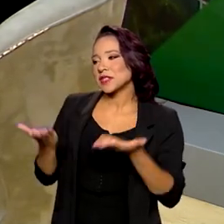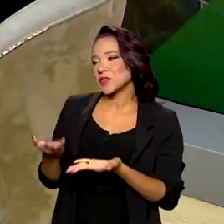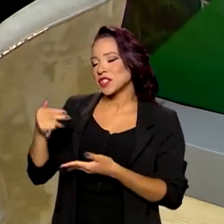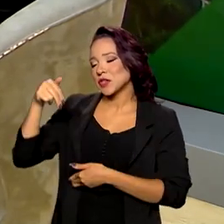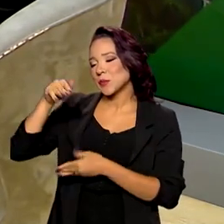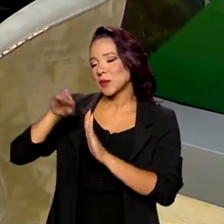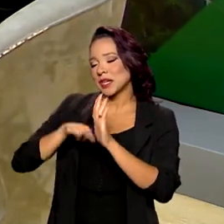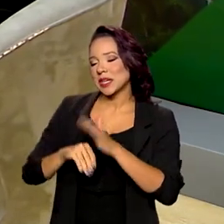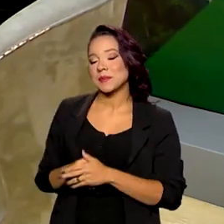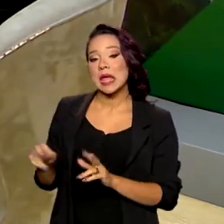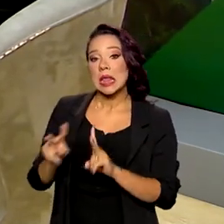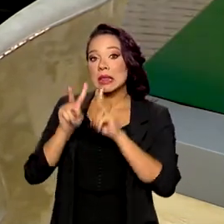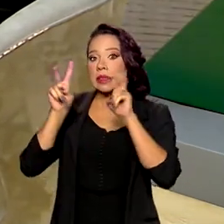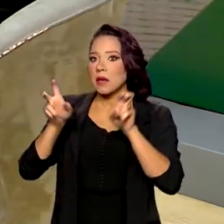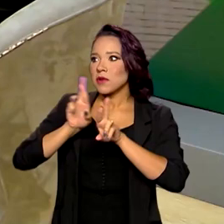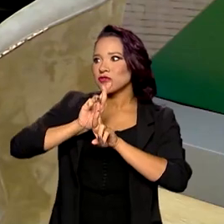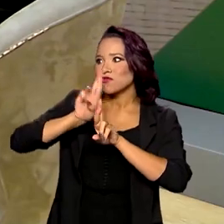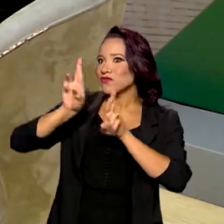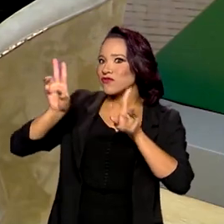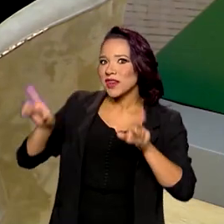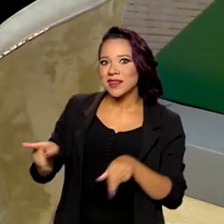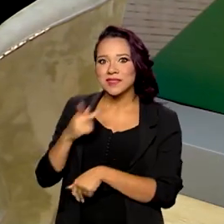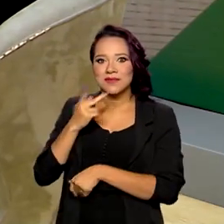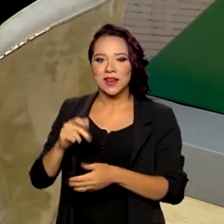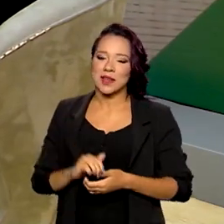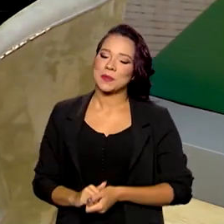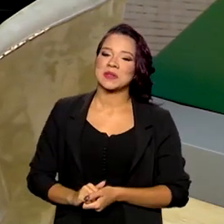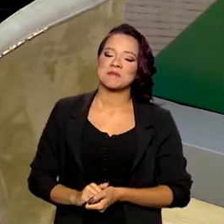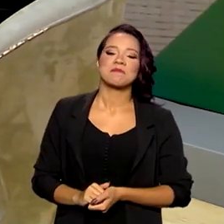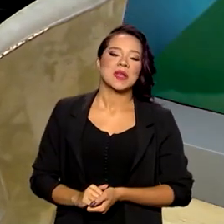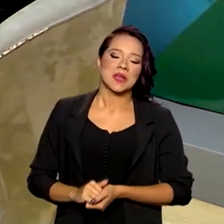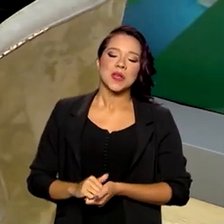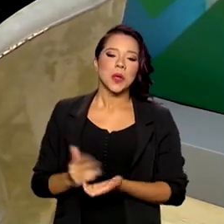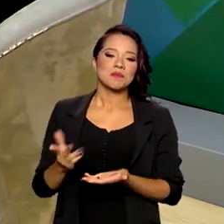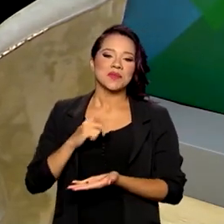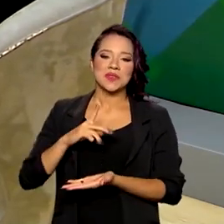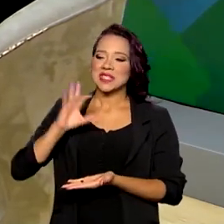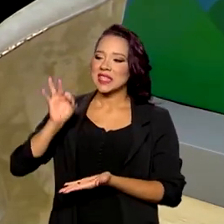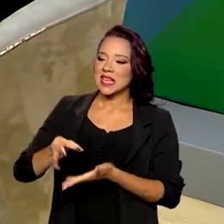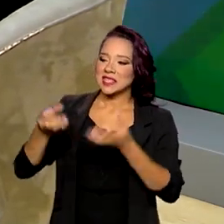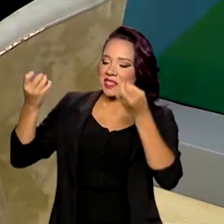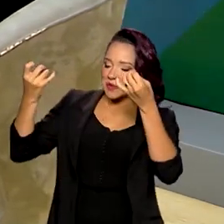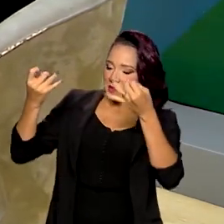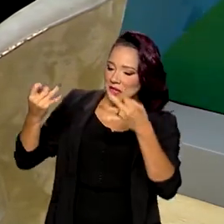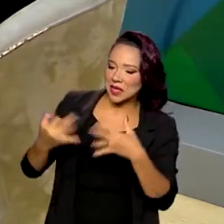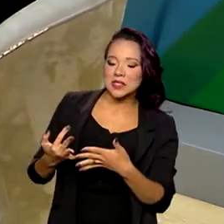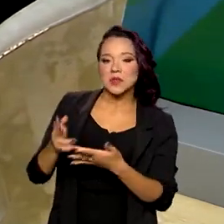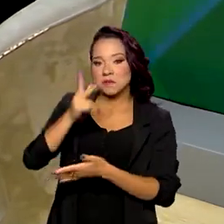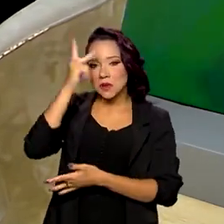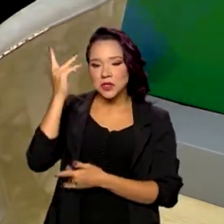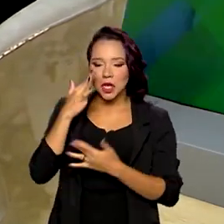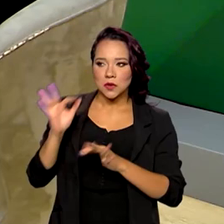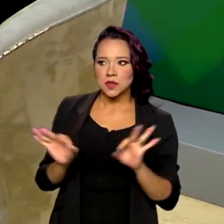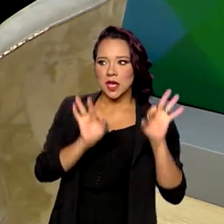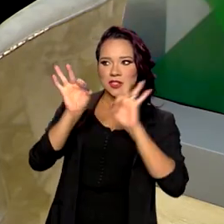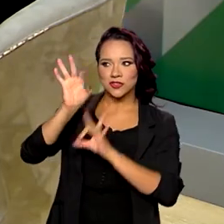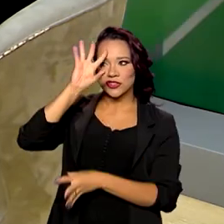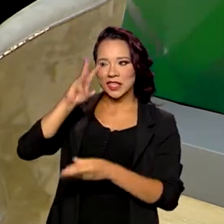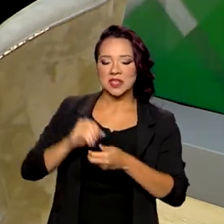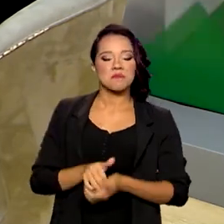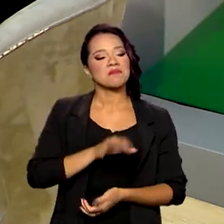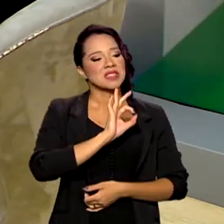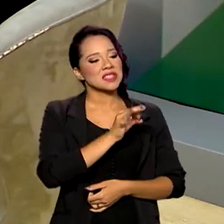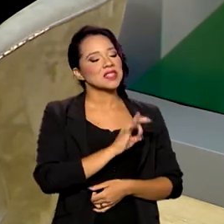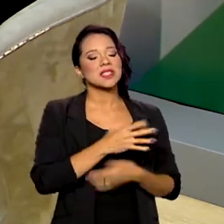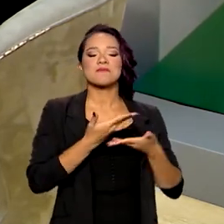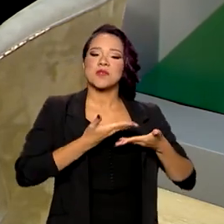Brasil em Pauta. Tratamos de vários assuntos e creio que deixamos aí explicações para quem nos assiste. Com certeza.